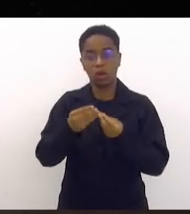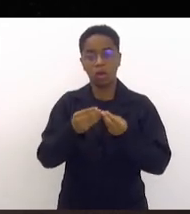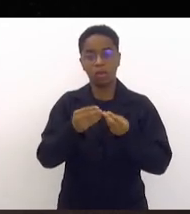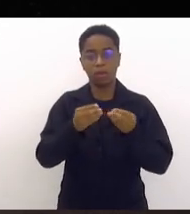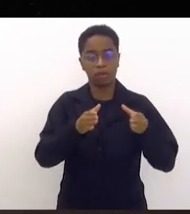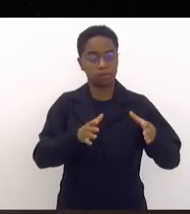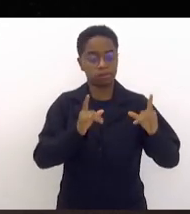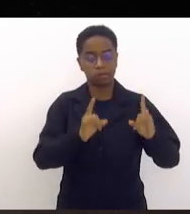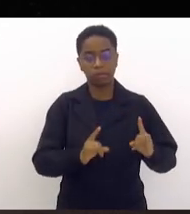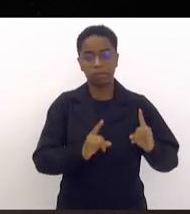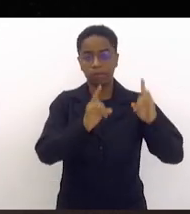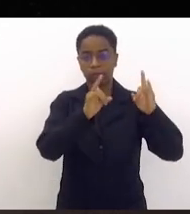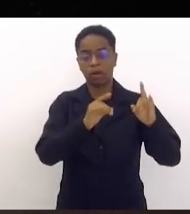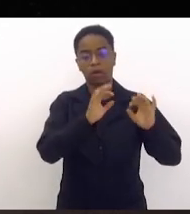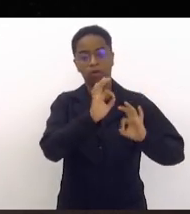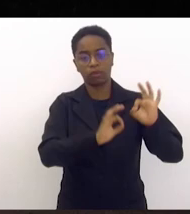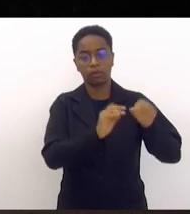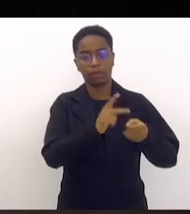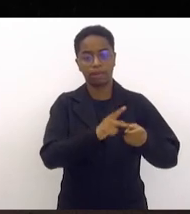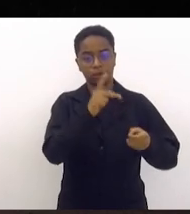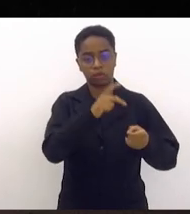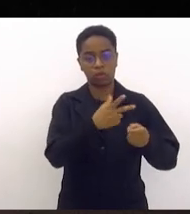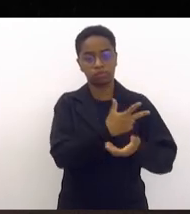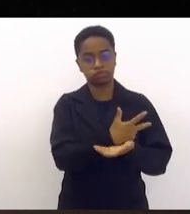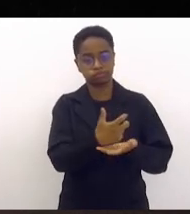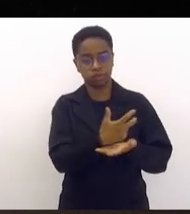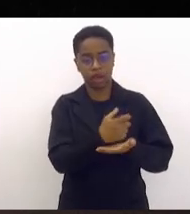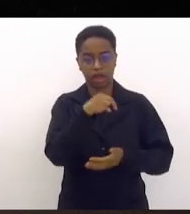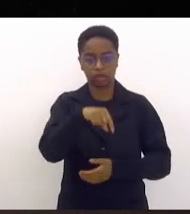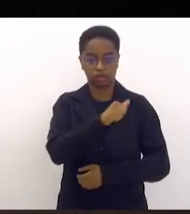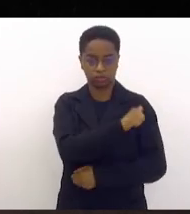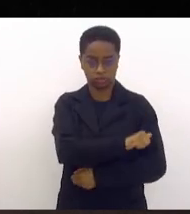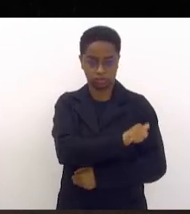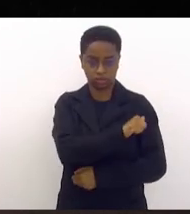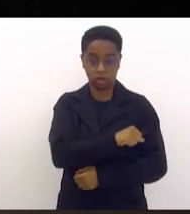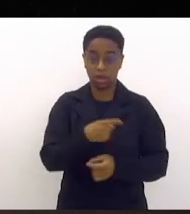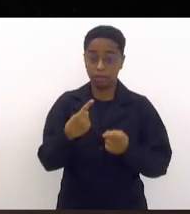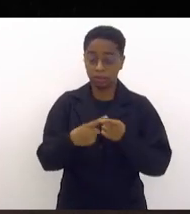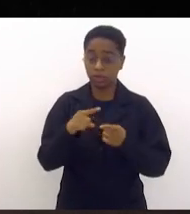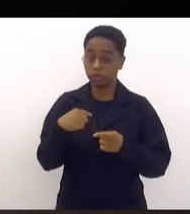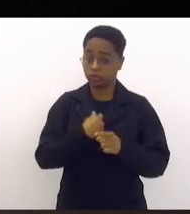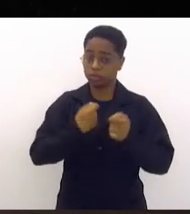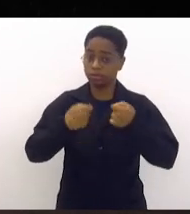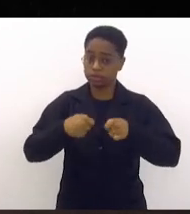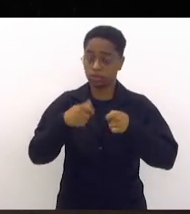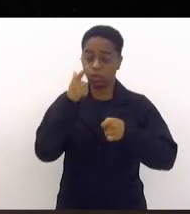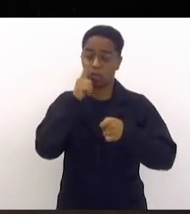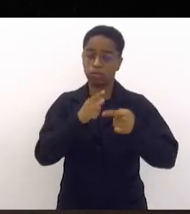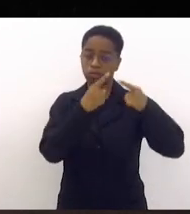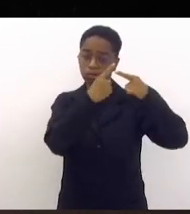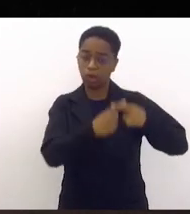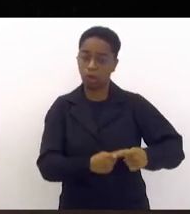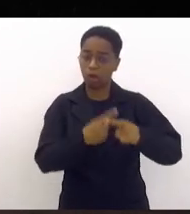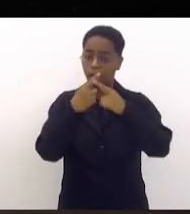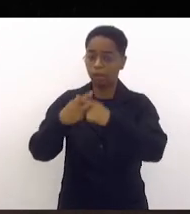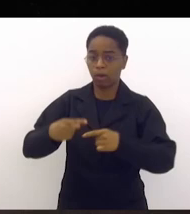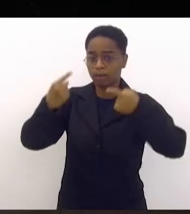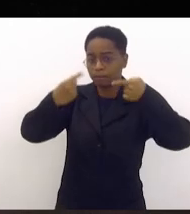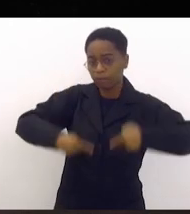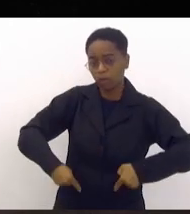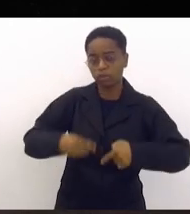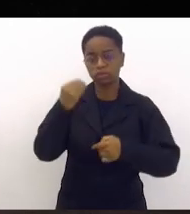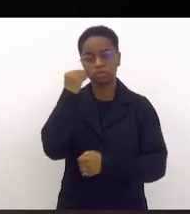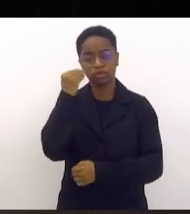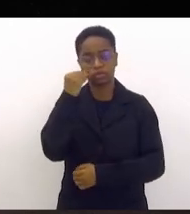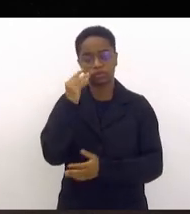aqui do Estado do Rio de Janeiro, porque a gente precisa ter competitividade para reivindicar